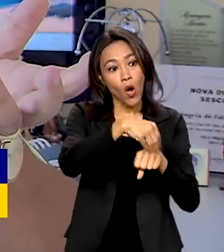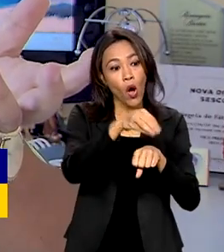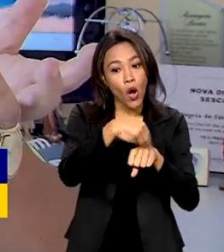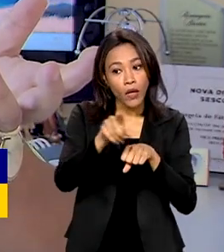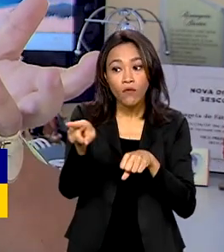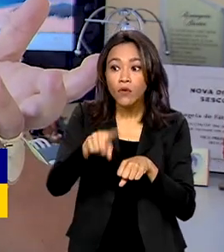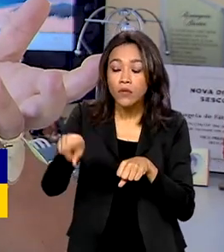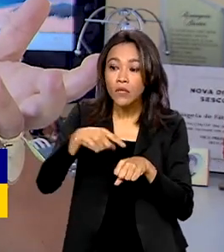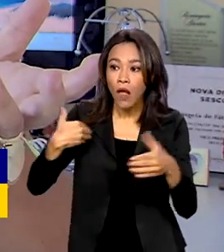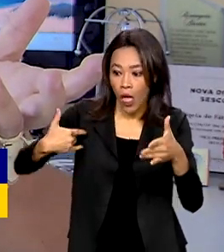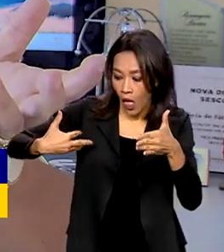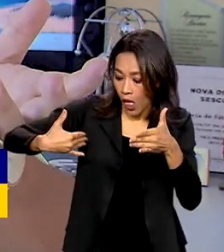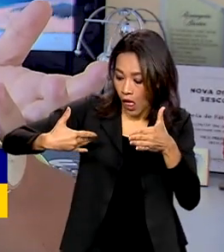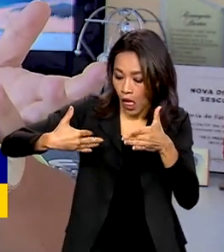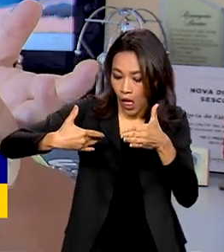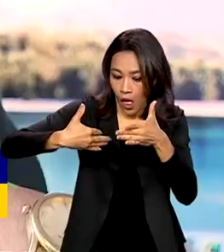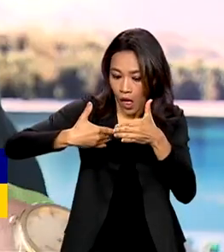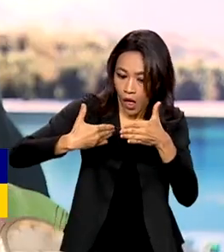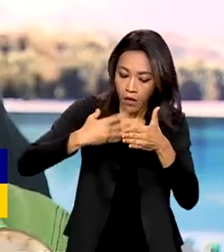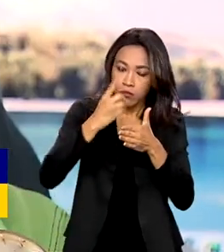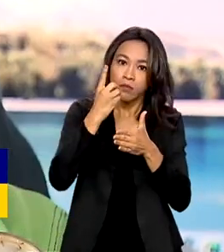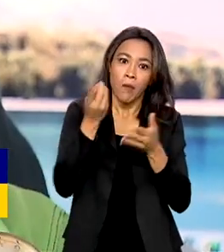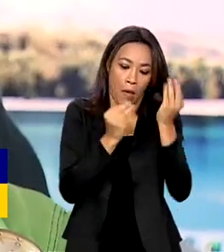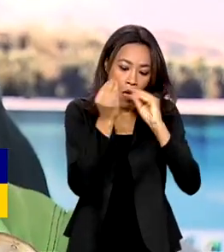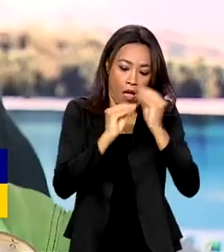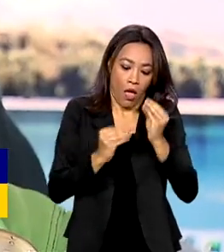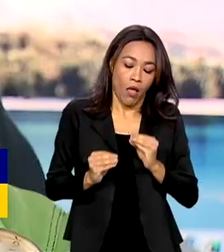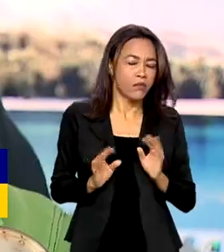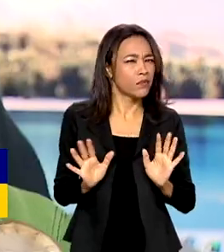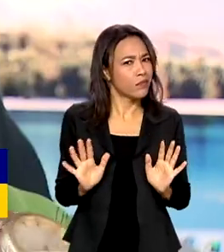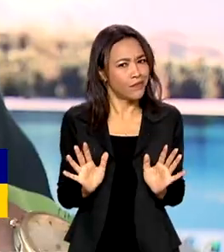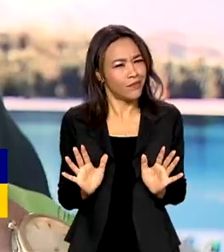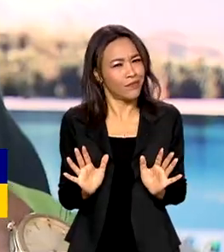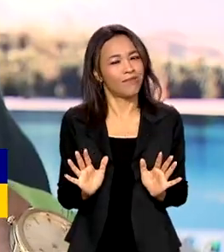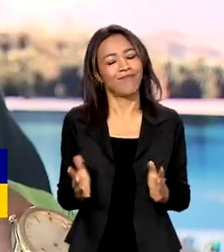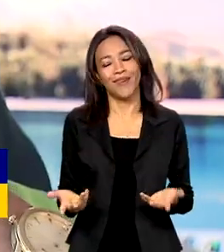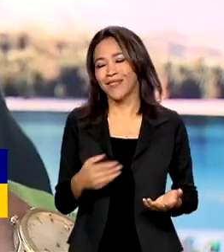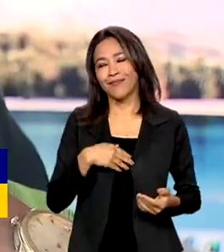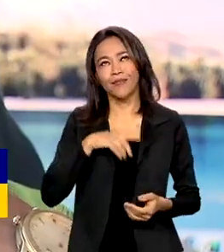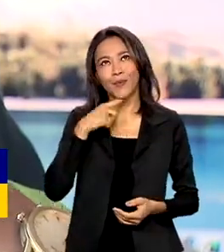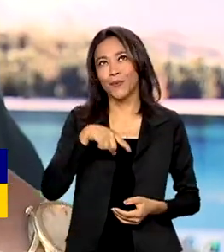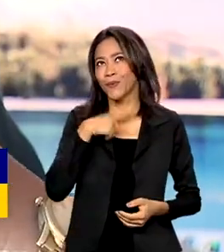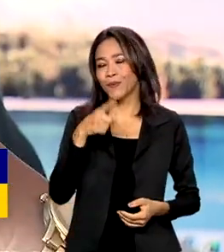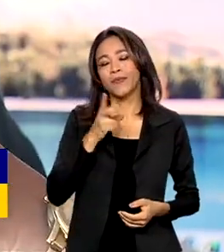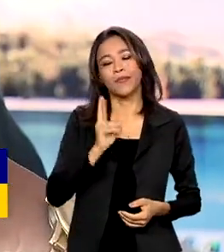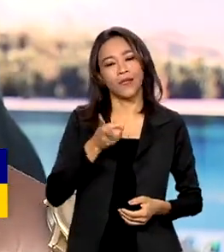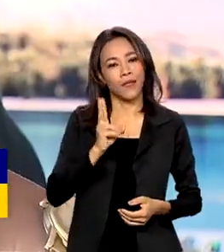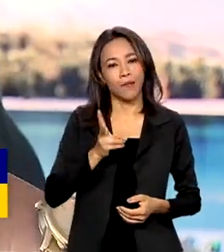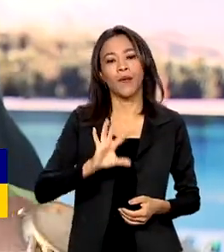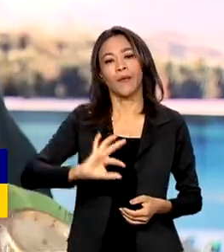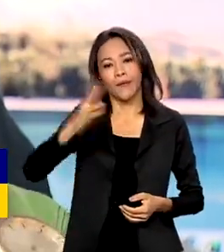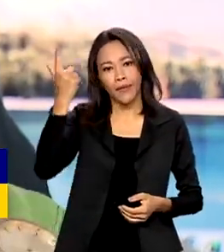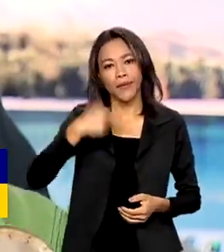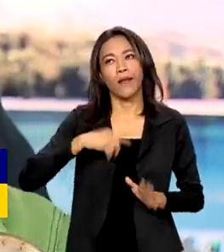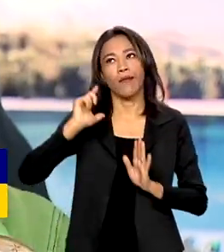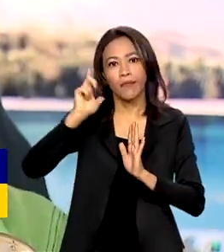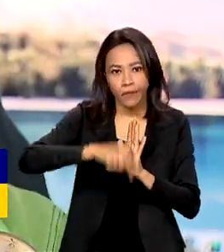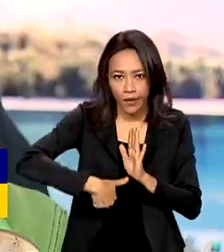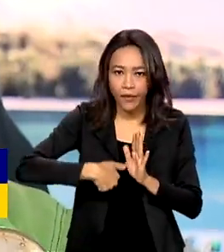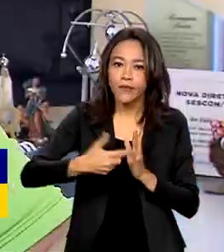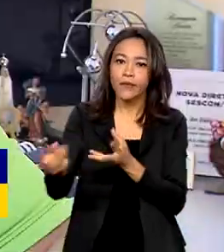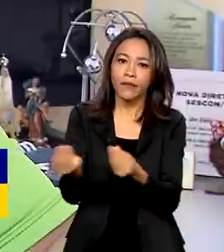deixarem a declaração de imposto de renda para a última hora. Mas não tem jeito, sempre tem quem atrasa a entrega dos